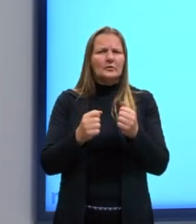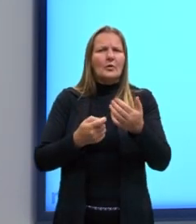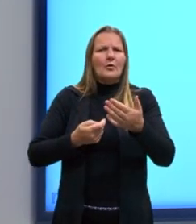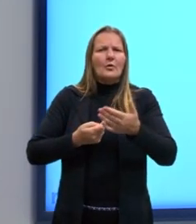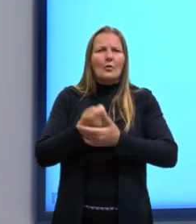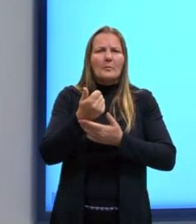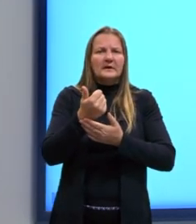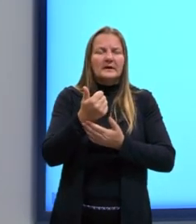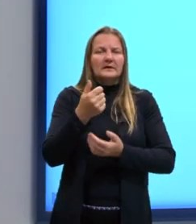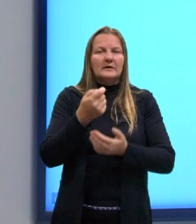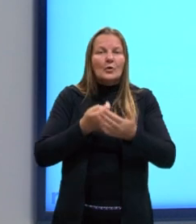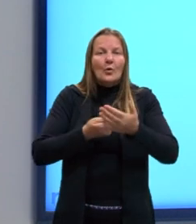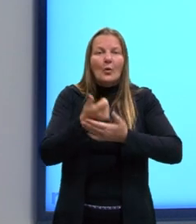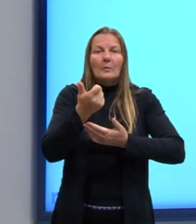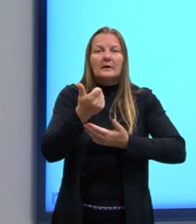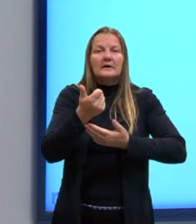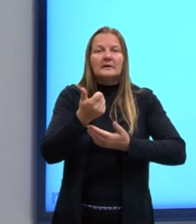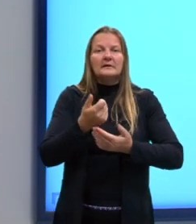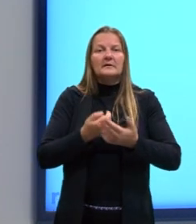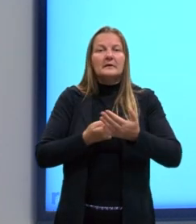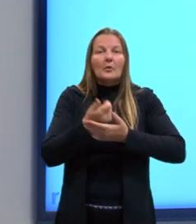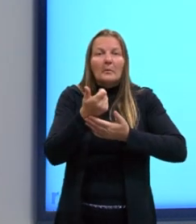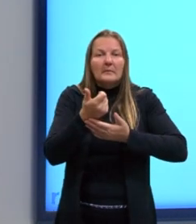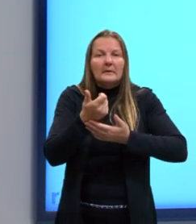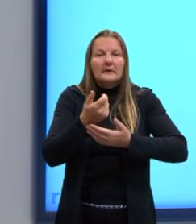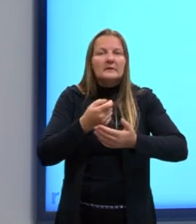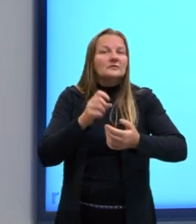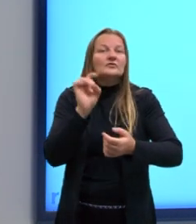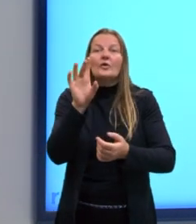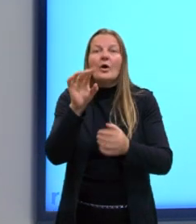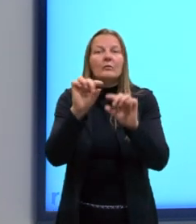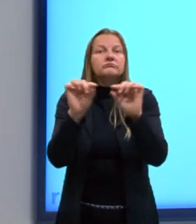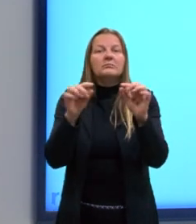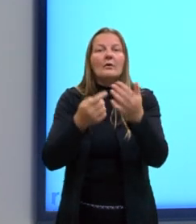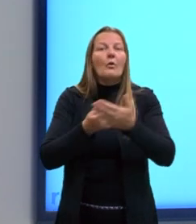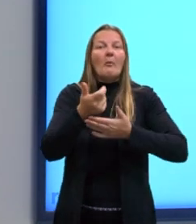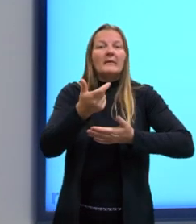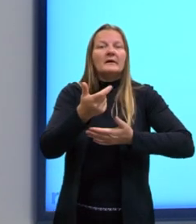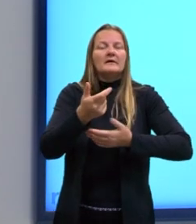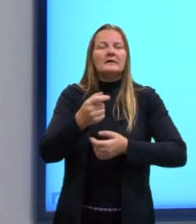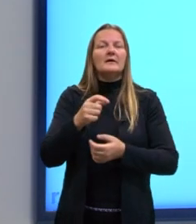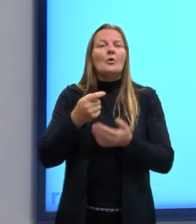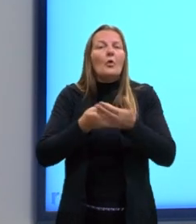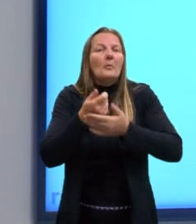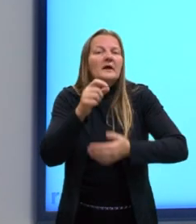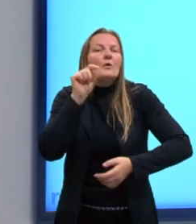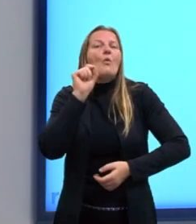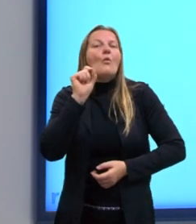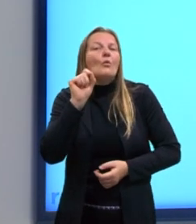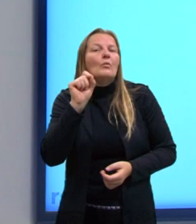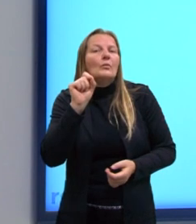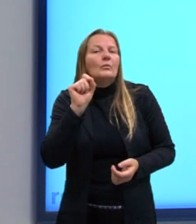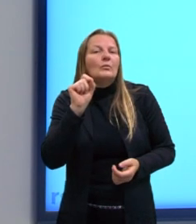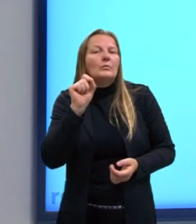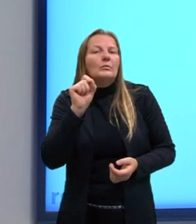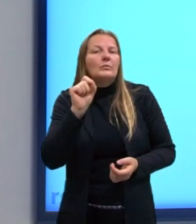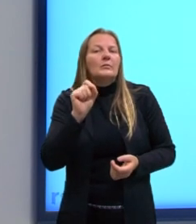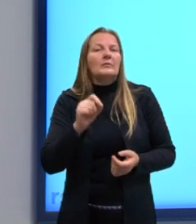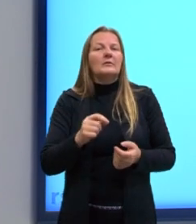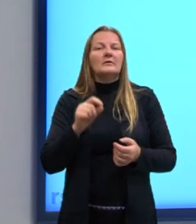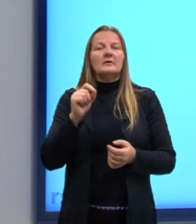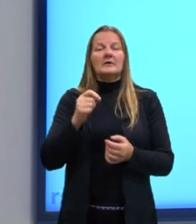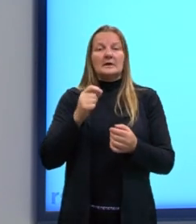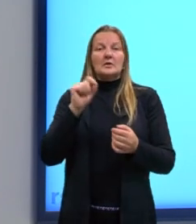comprei? Eu poderia parar a minha frase aqui? Não, não faria sentido. Quem